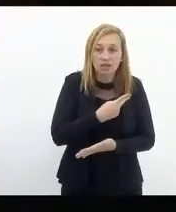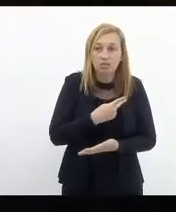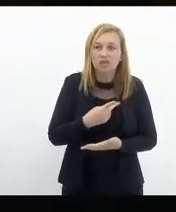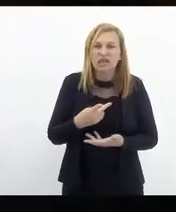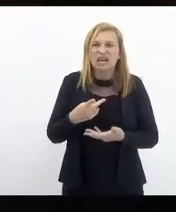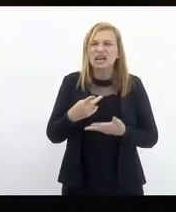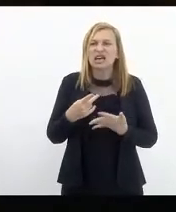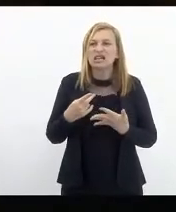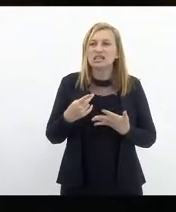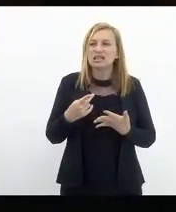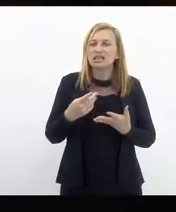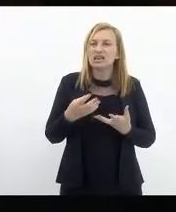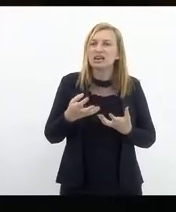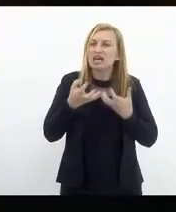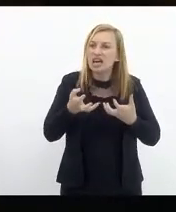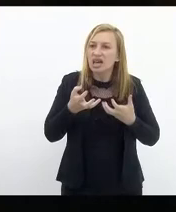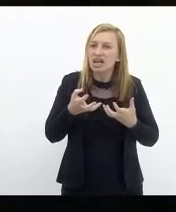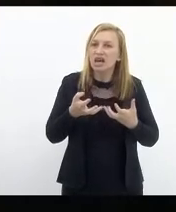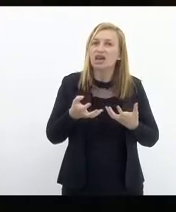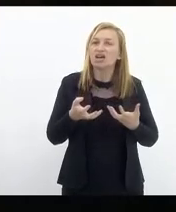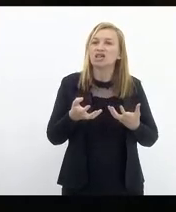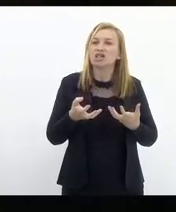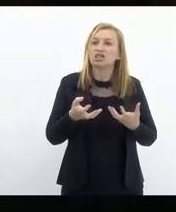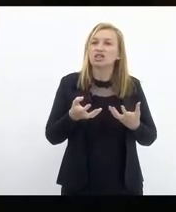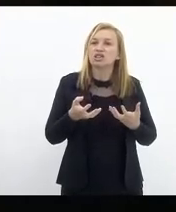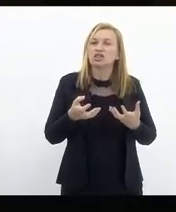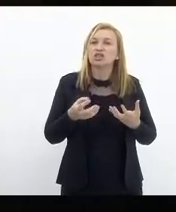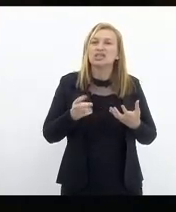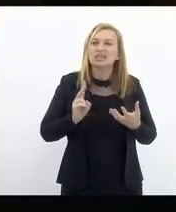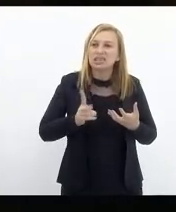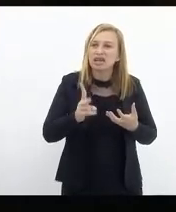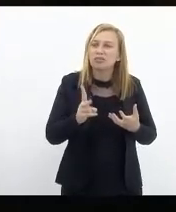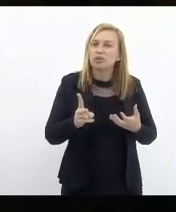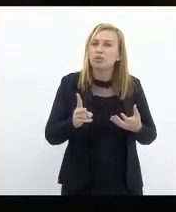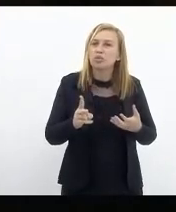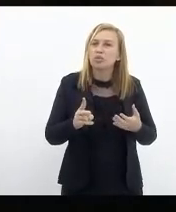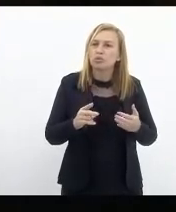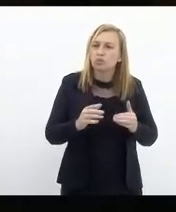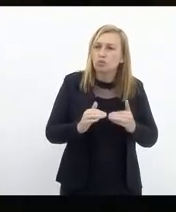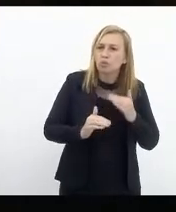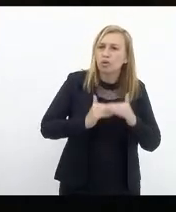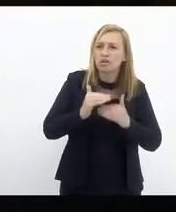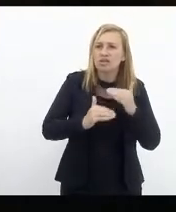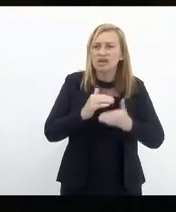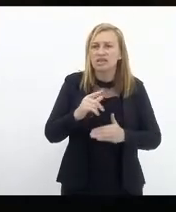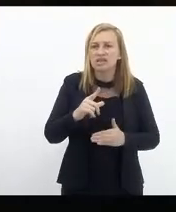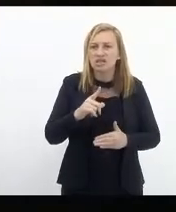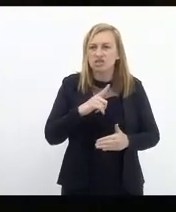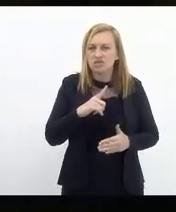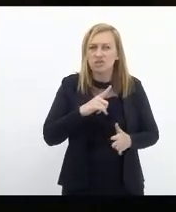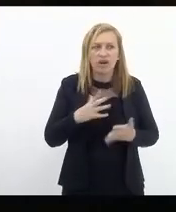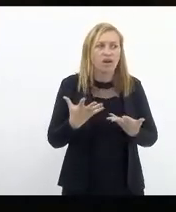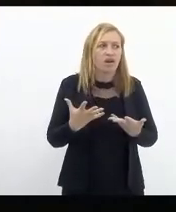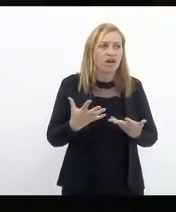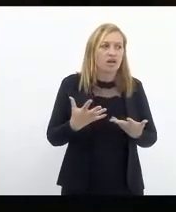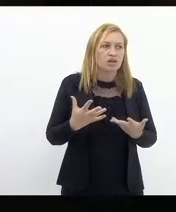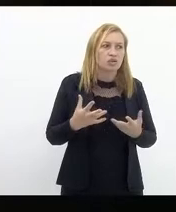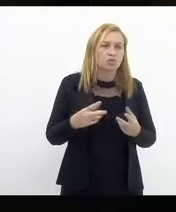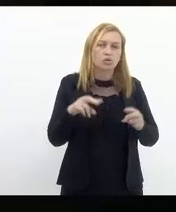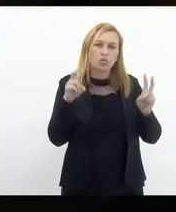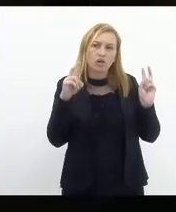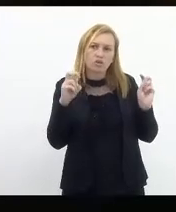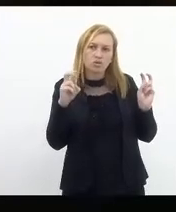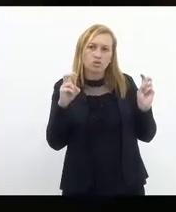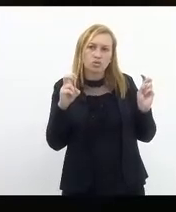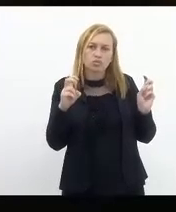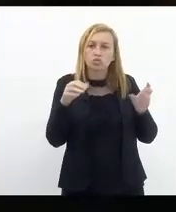tentativa de consolidar toda vez um processo de cortina de fumaça, seja com questionamento